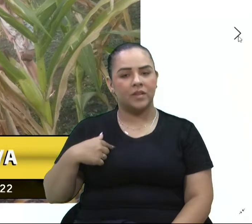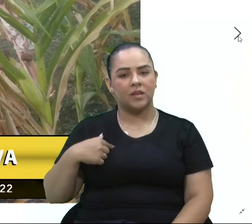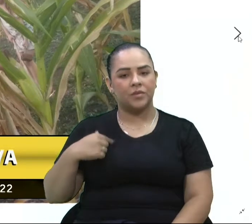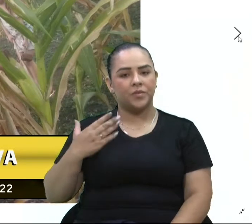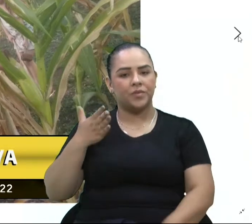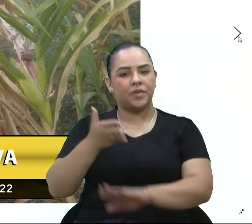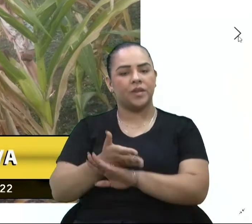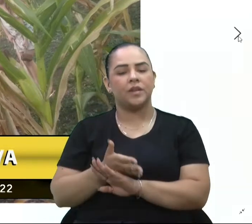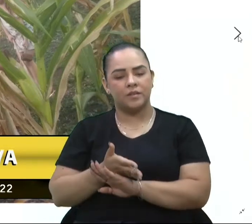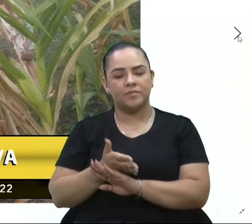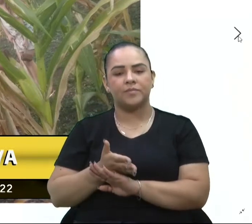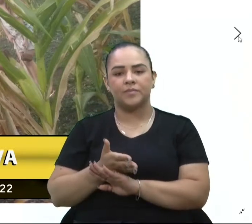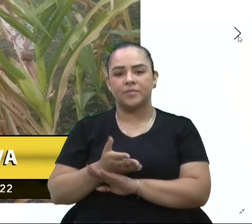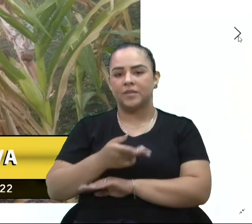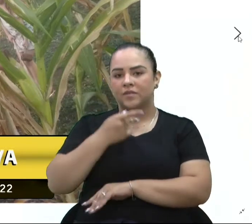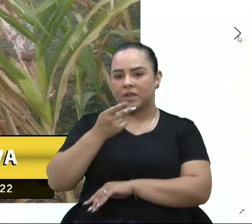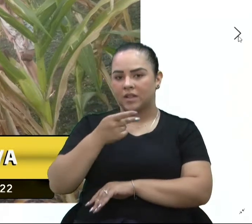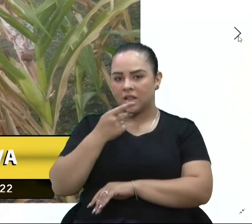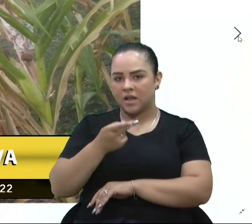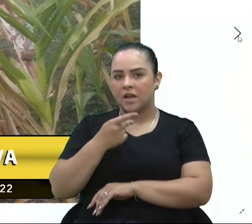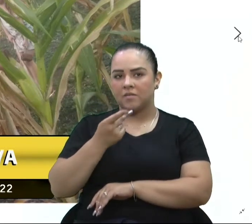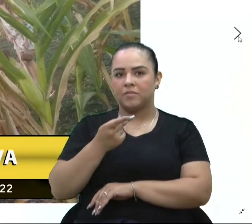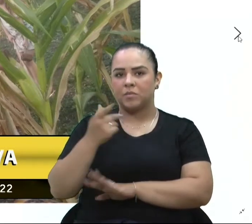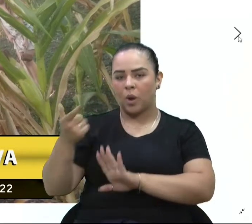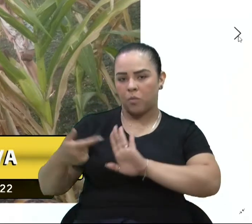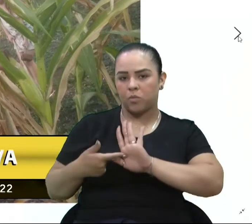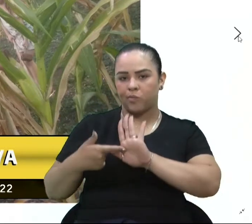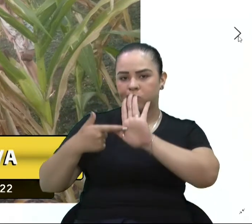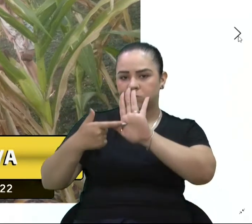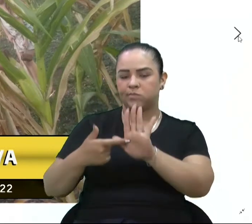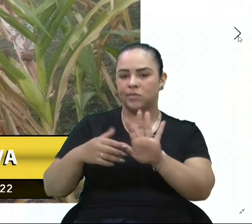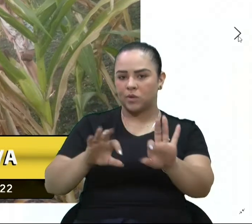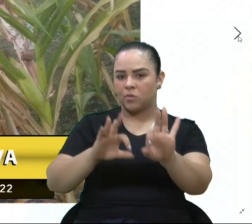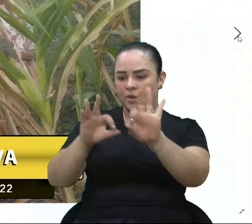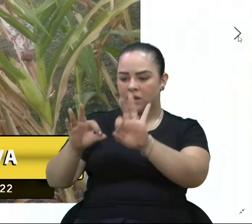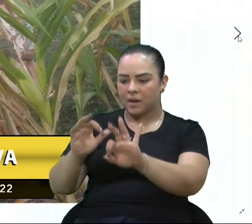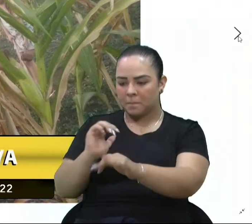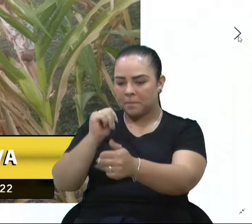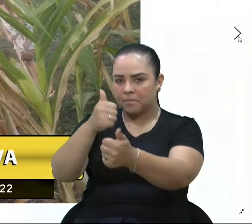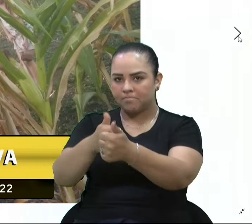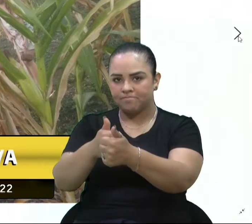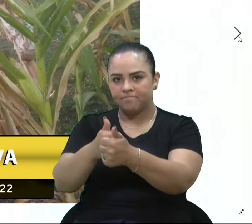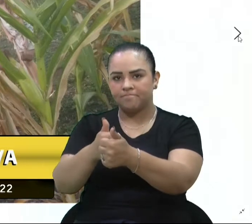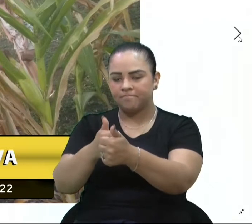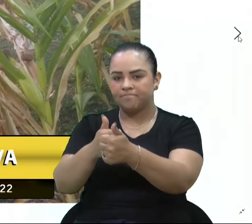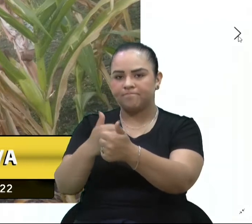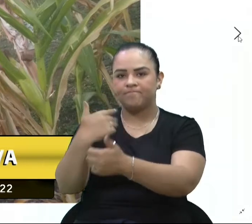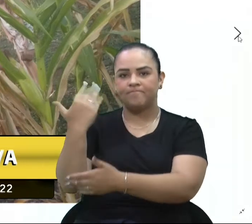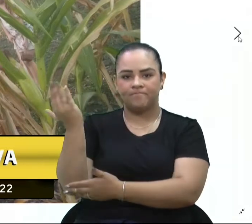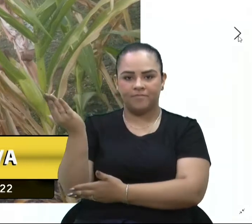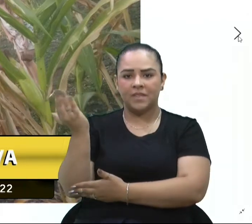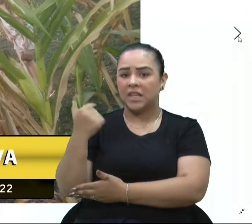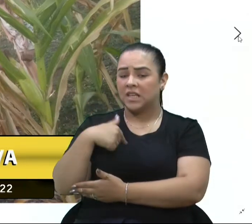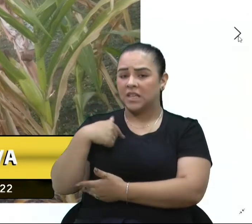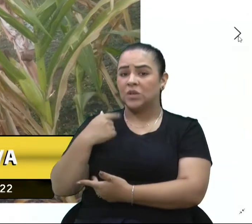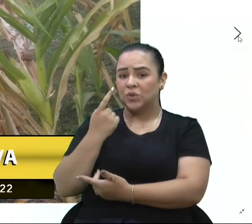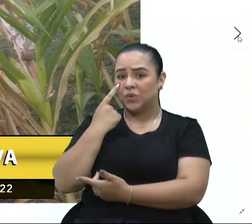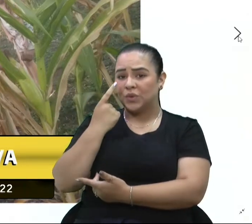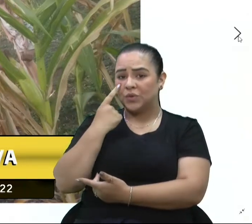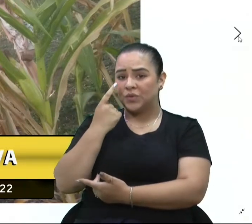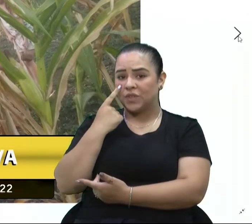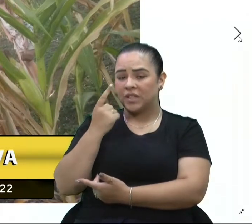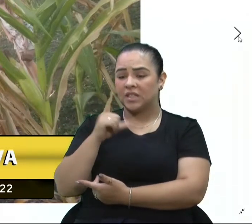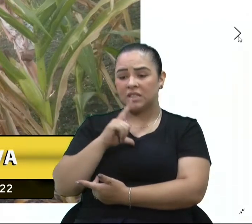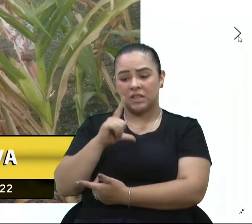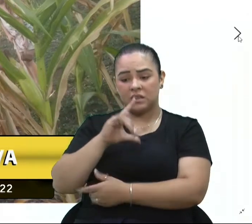questão de ir lá ao vivo e a cores e poder acompanhar de perto. Pude presenciar, então, essas produções de